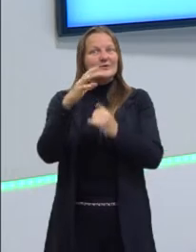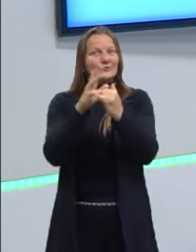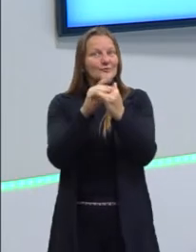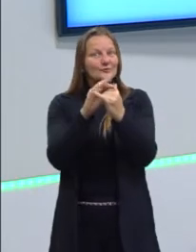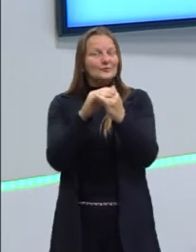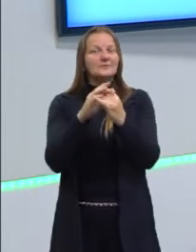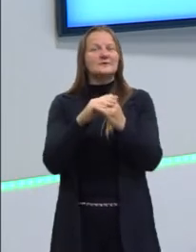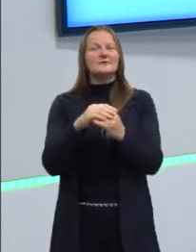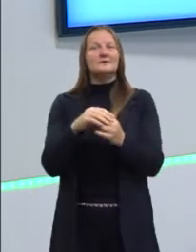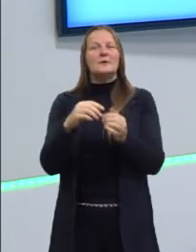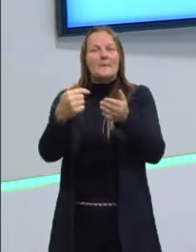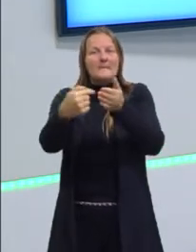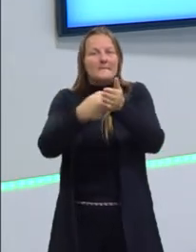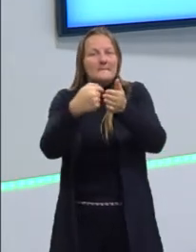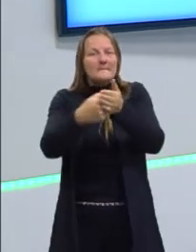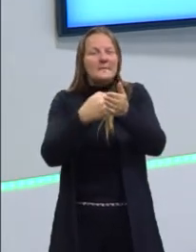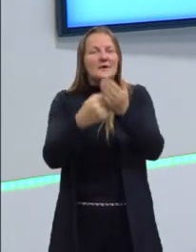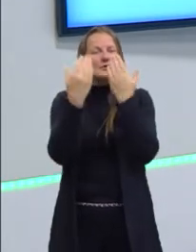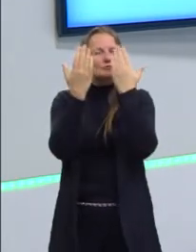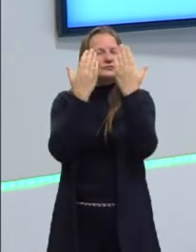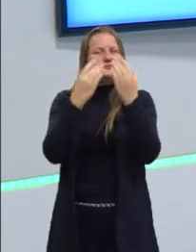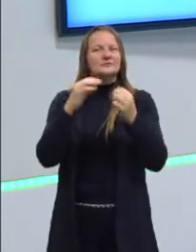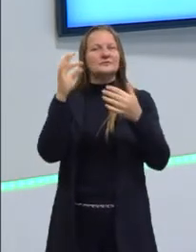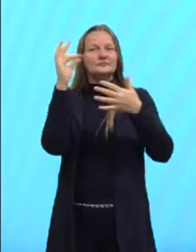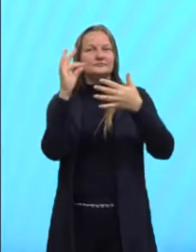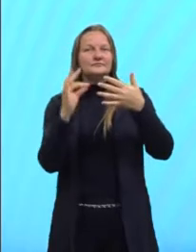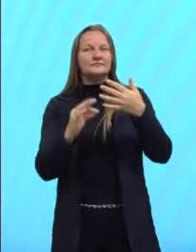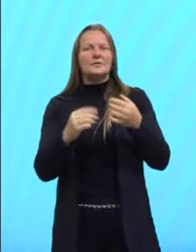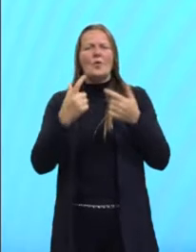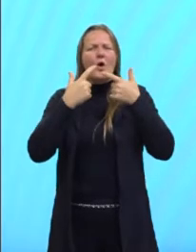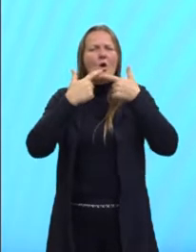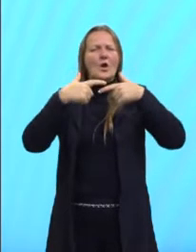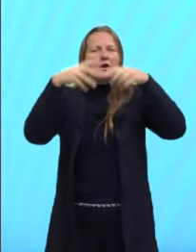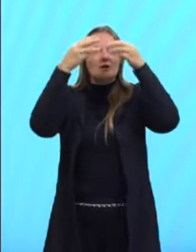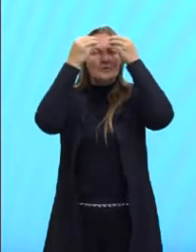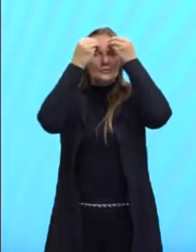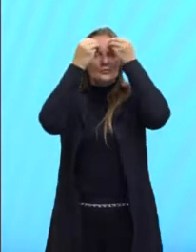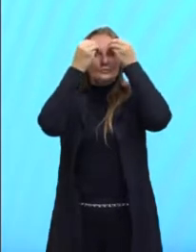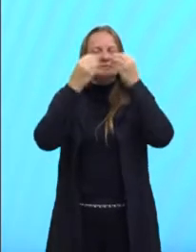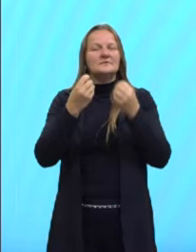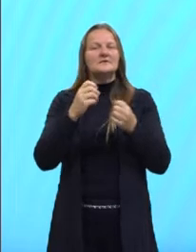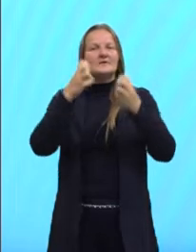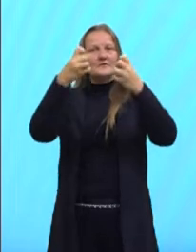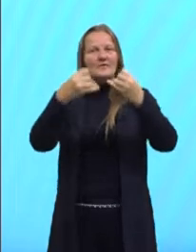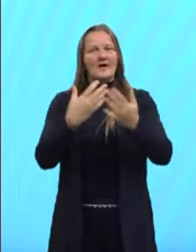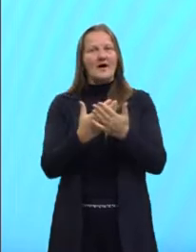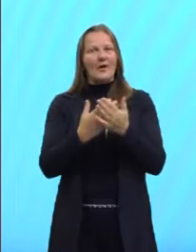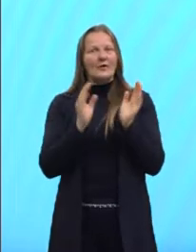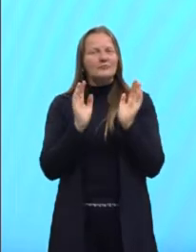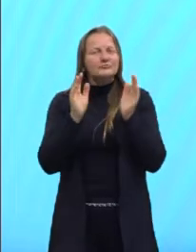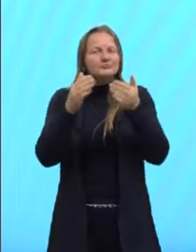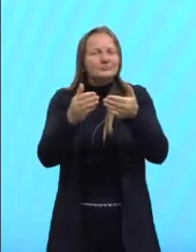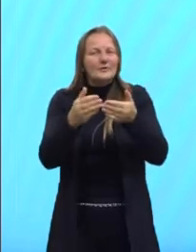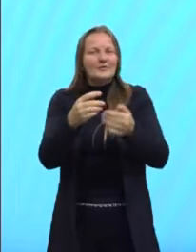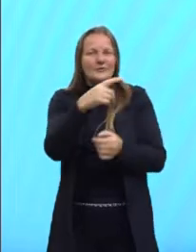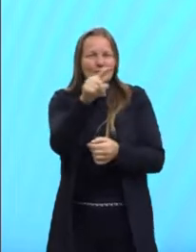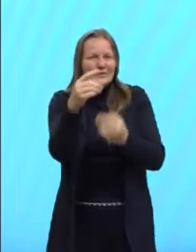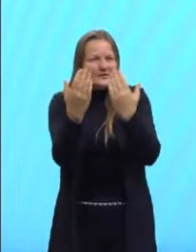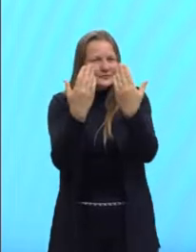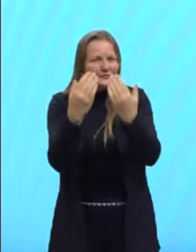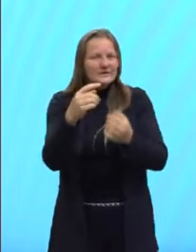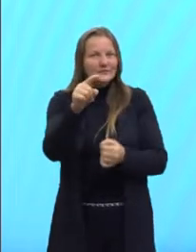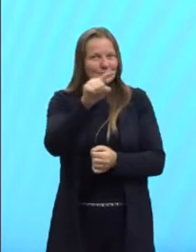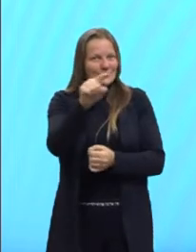e mandaram lá duvidazinhas específicas sobre a linguagem. Então, eu resolvi fazer essa aula pela tua dúvida.